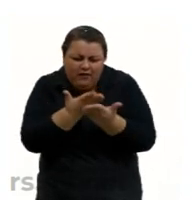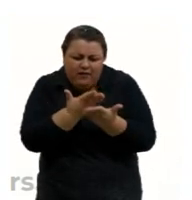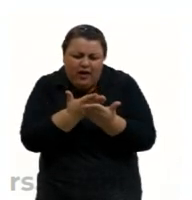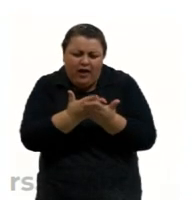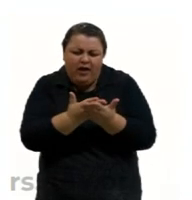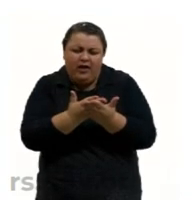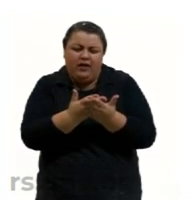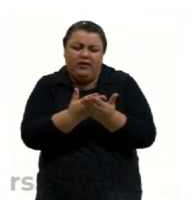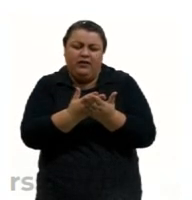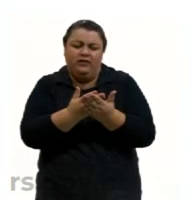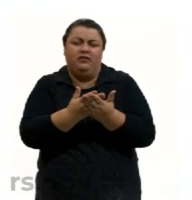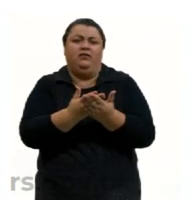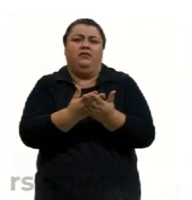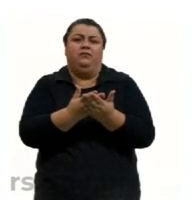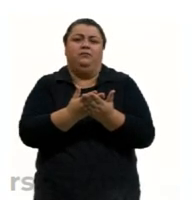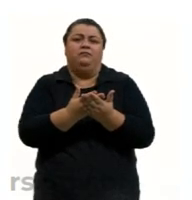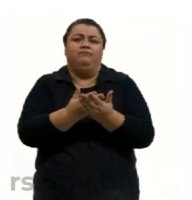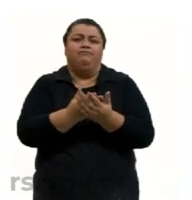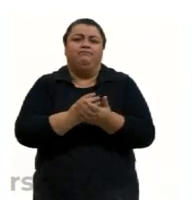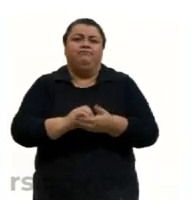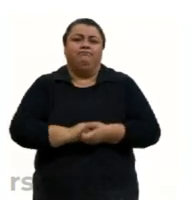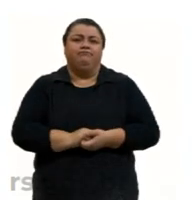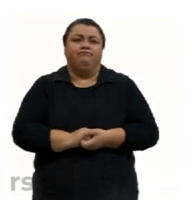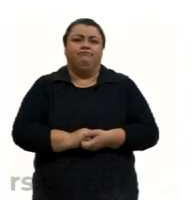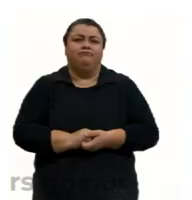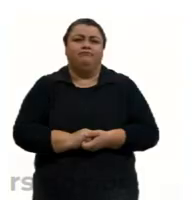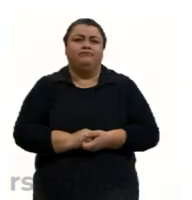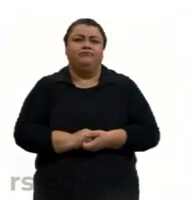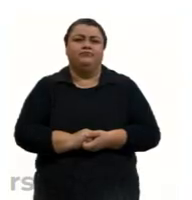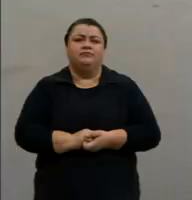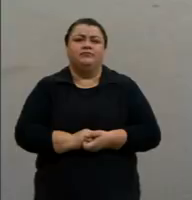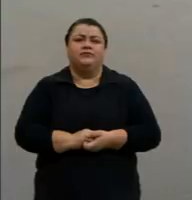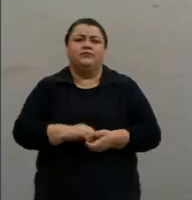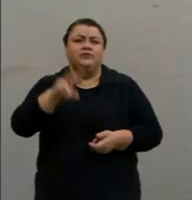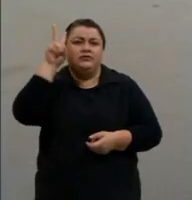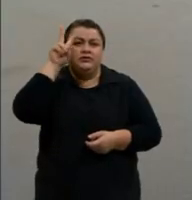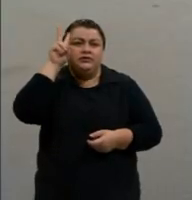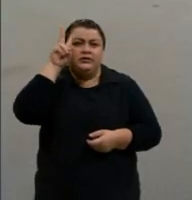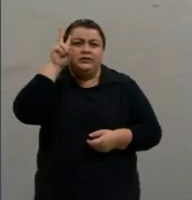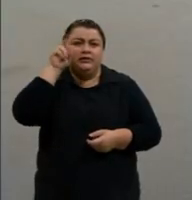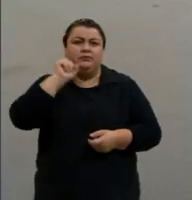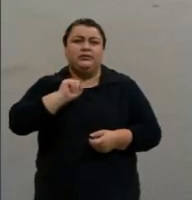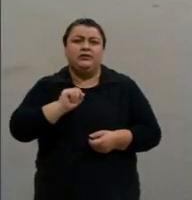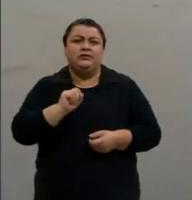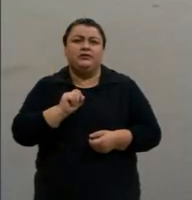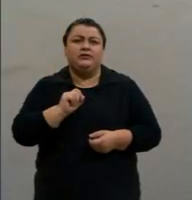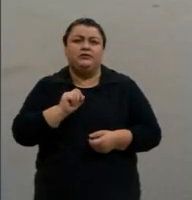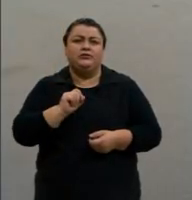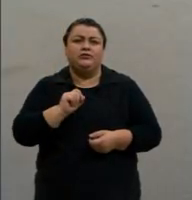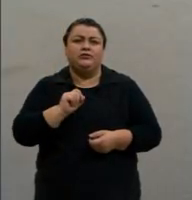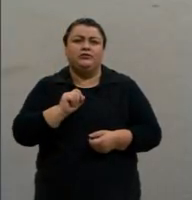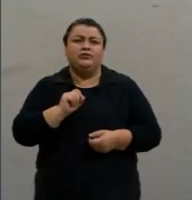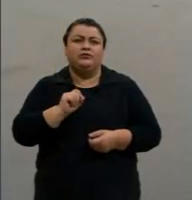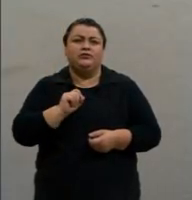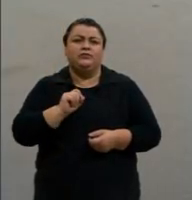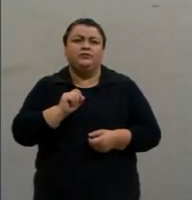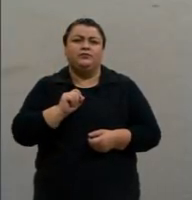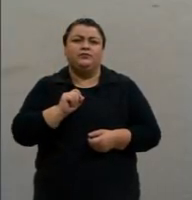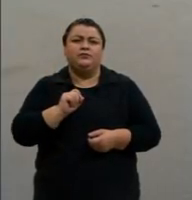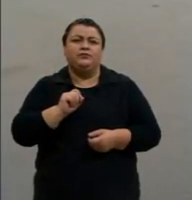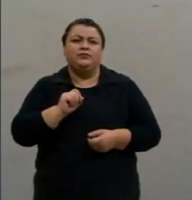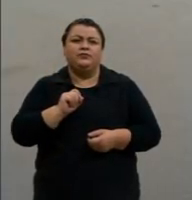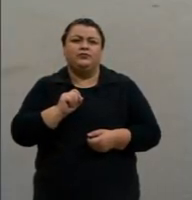crítica, se necessário. Só retornando aqui ao slide onde nós estávamos, já que